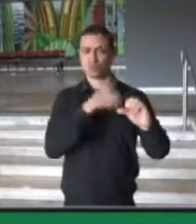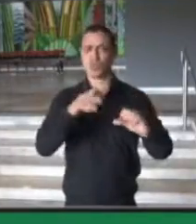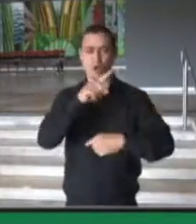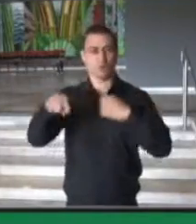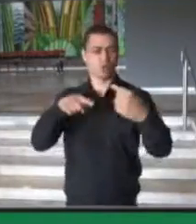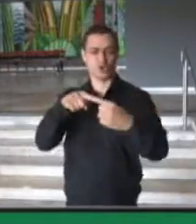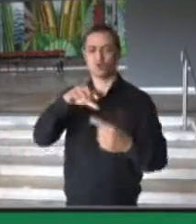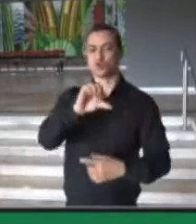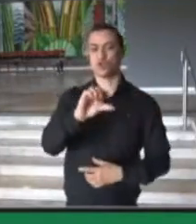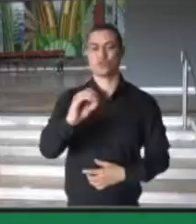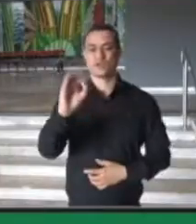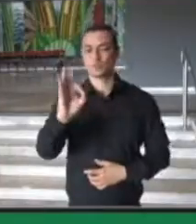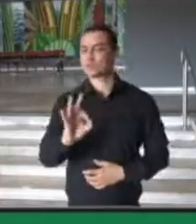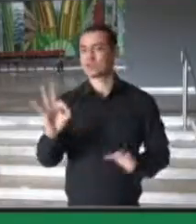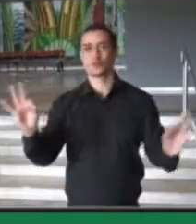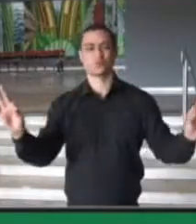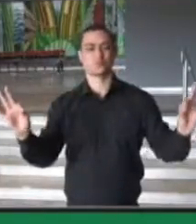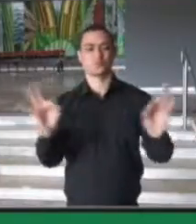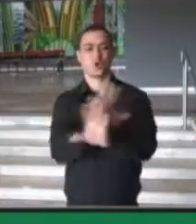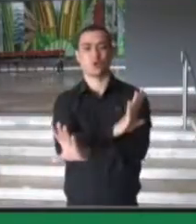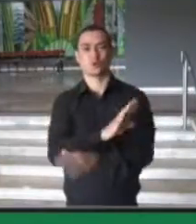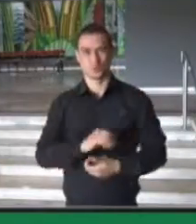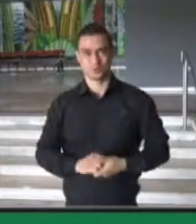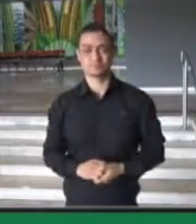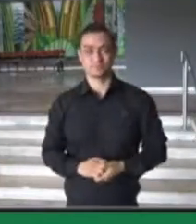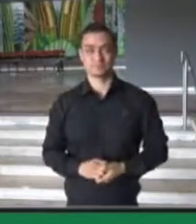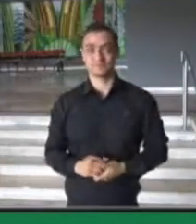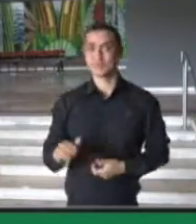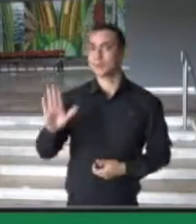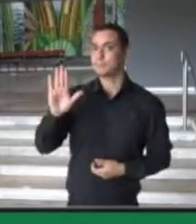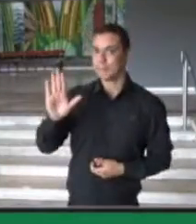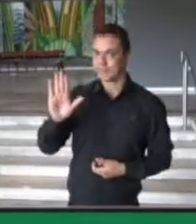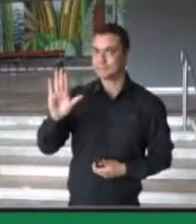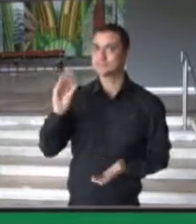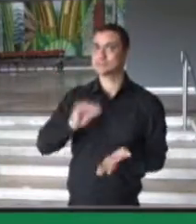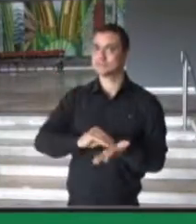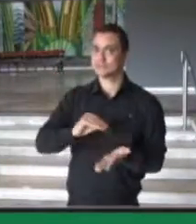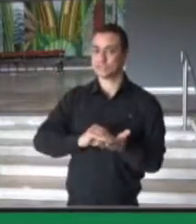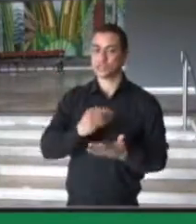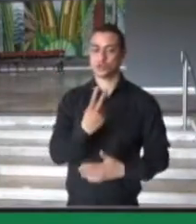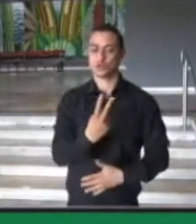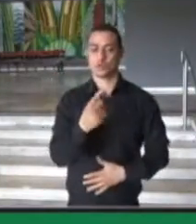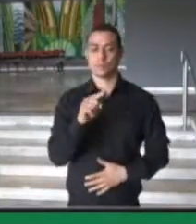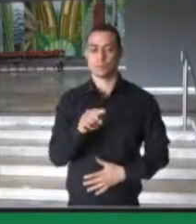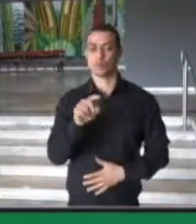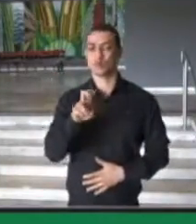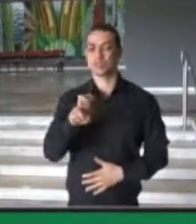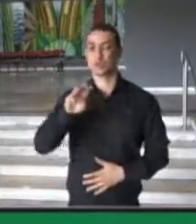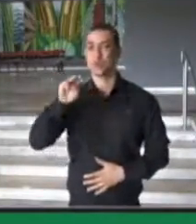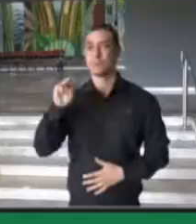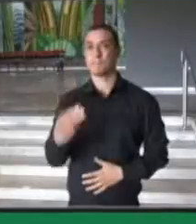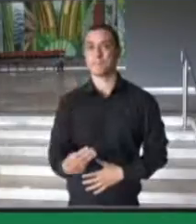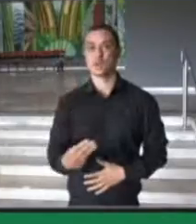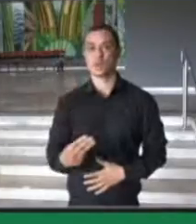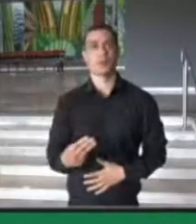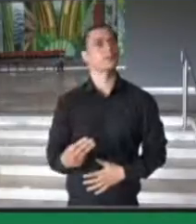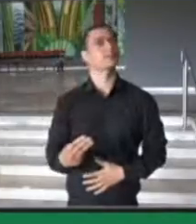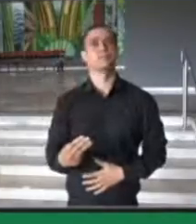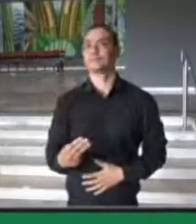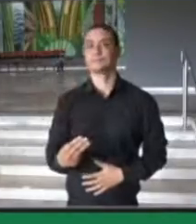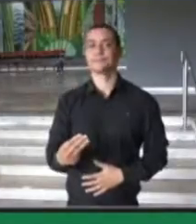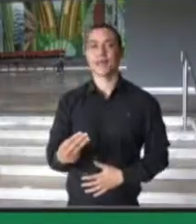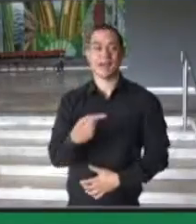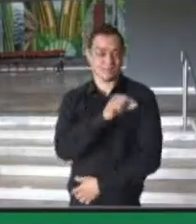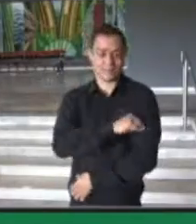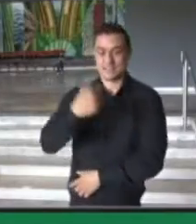de 90% de cobertura vacinal. Mas ainda temos 2,5 milhões de pessoas que não retornaram para